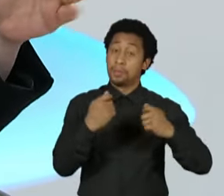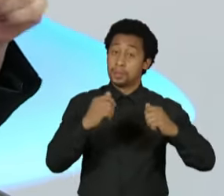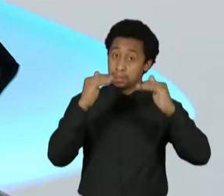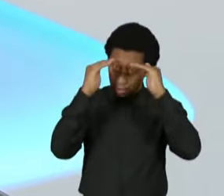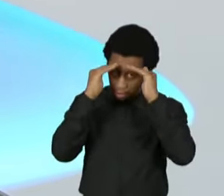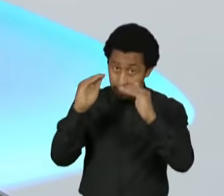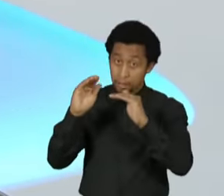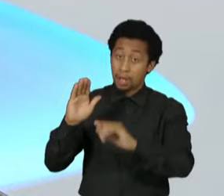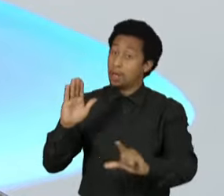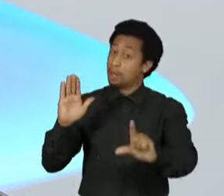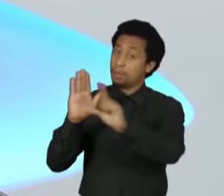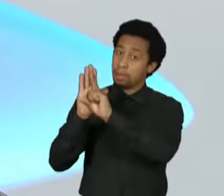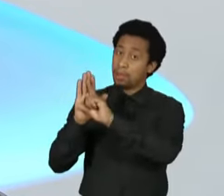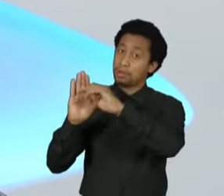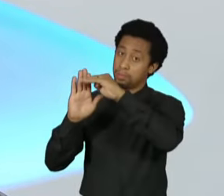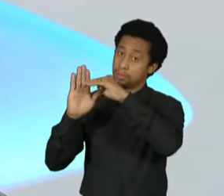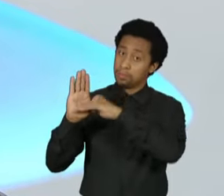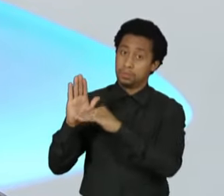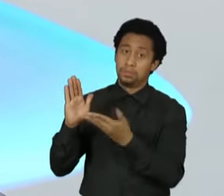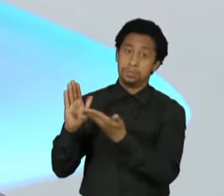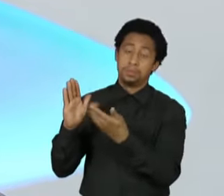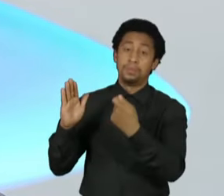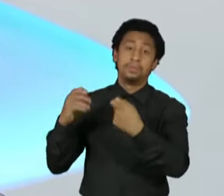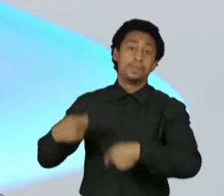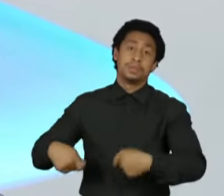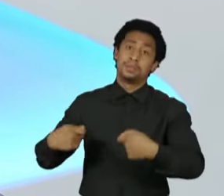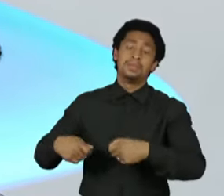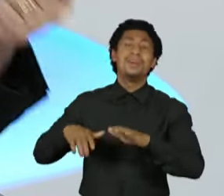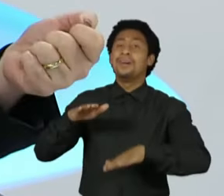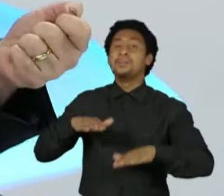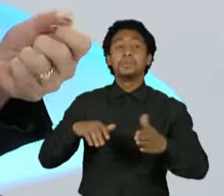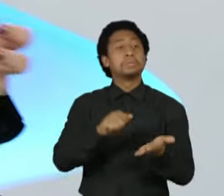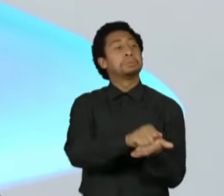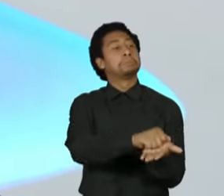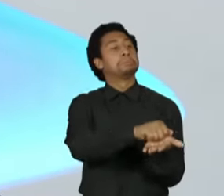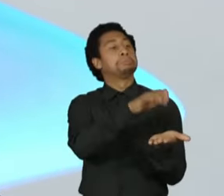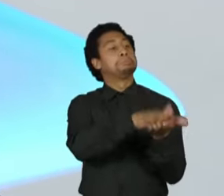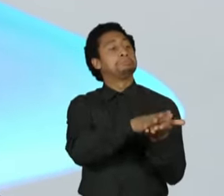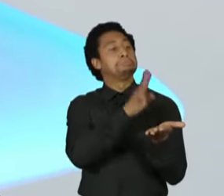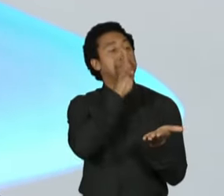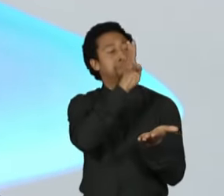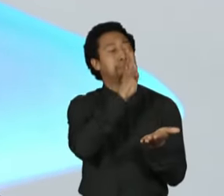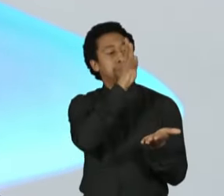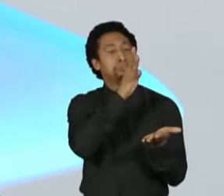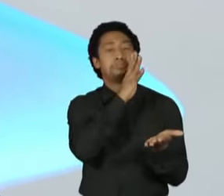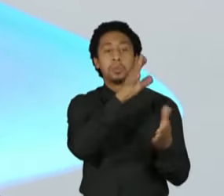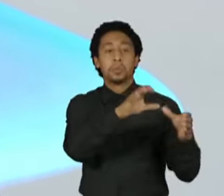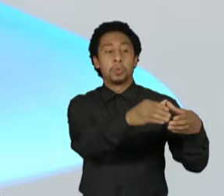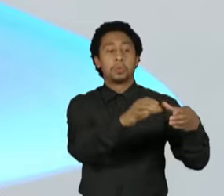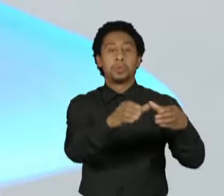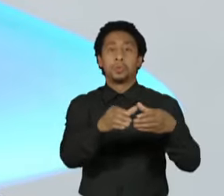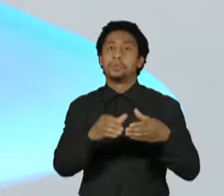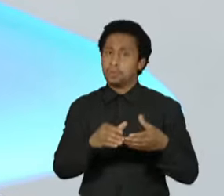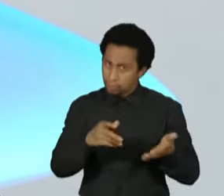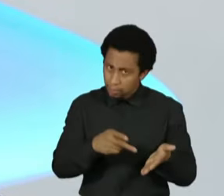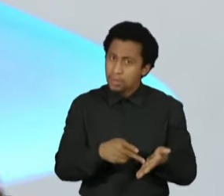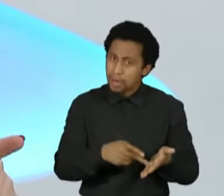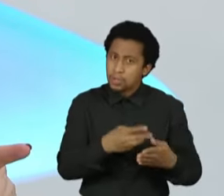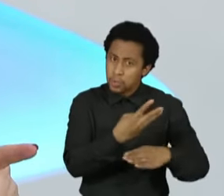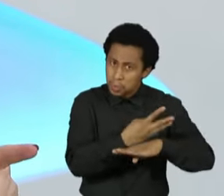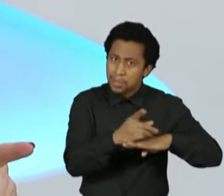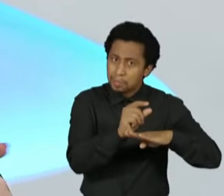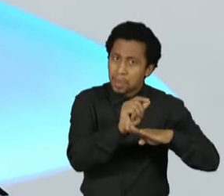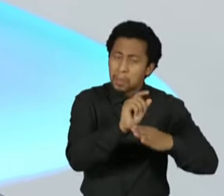normativas. Em alguns momentos, sem nenhum critério, dá multas exorbitantes para algumas categorias. Isso é verdade. Agora,